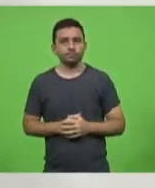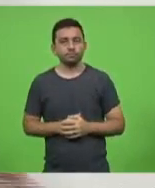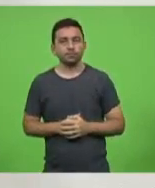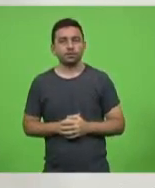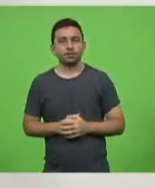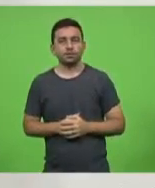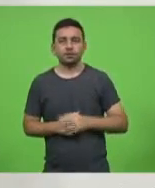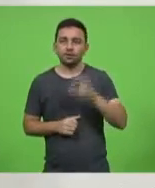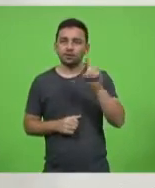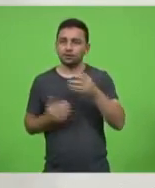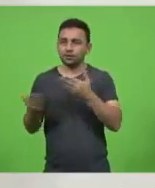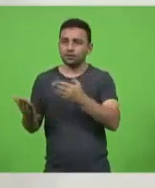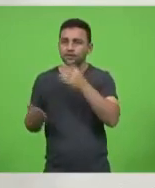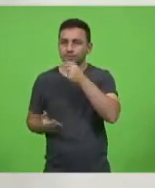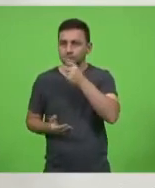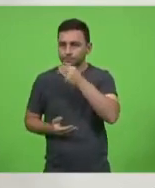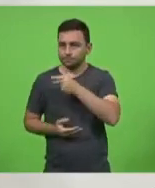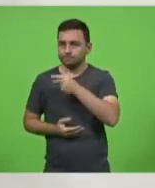Nunes, nós estamos